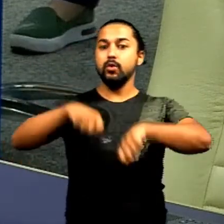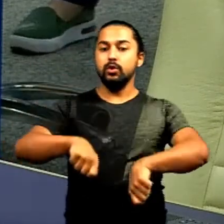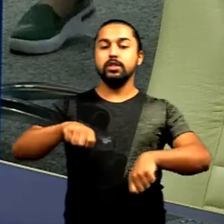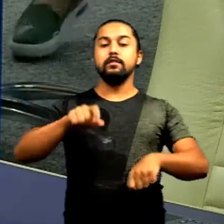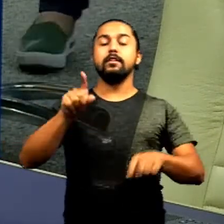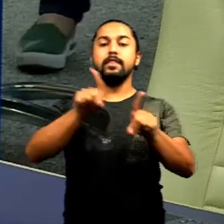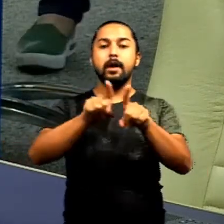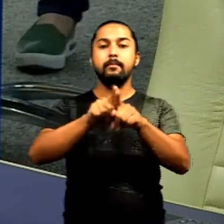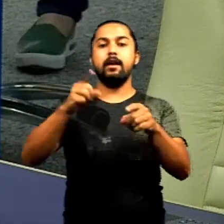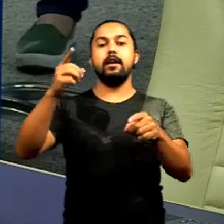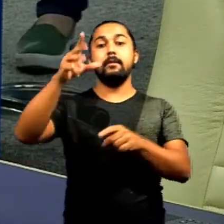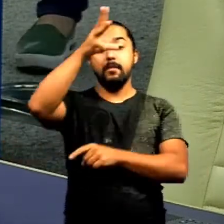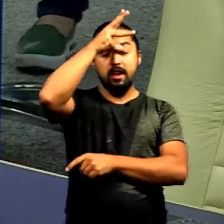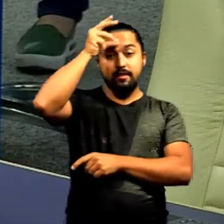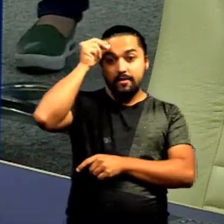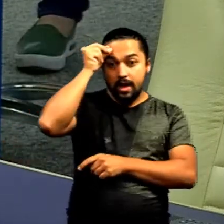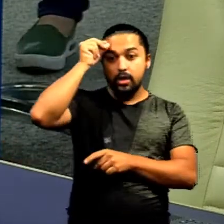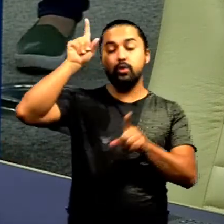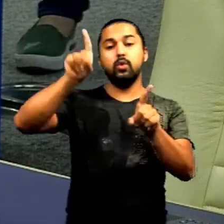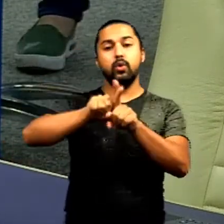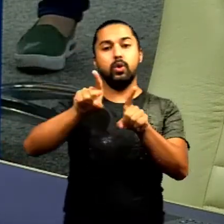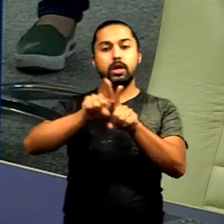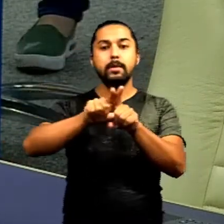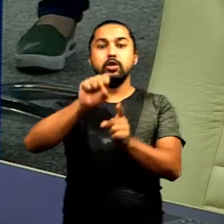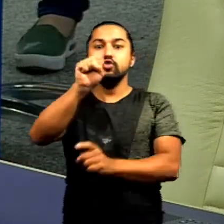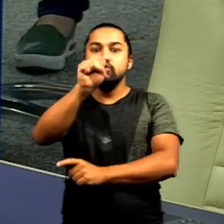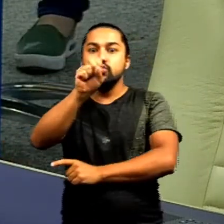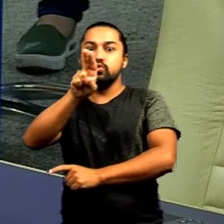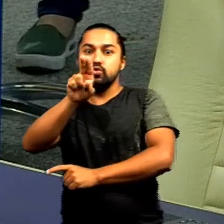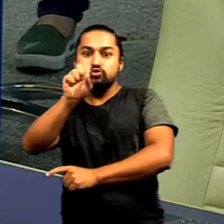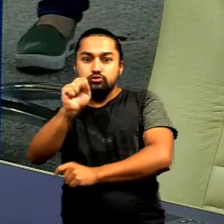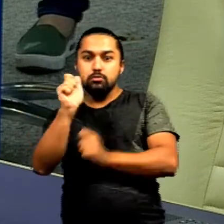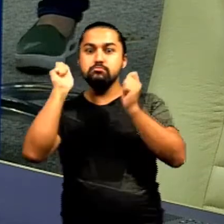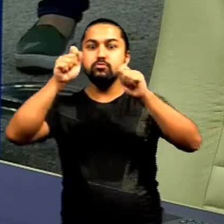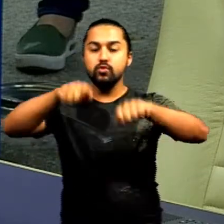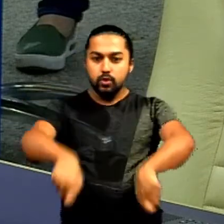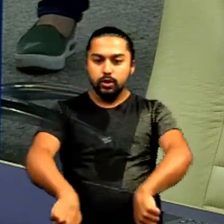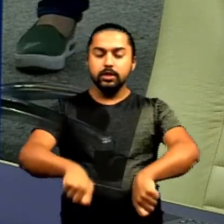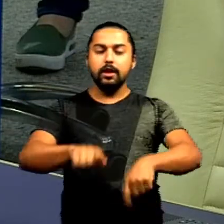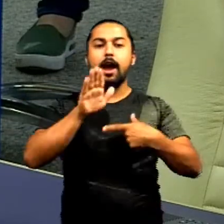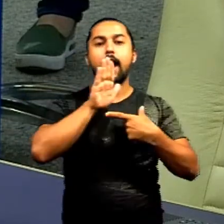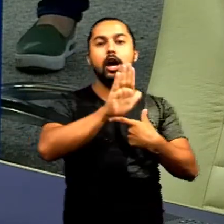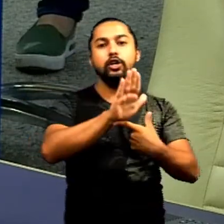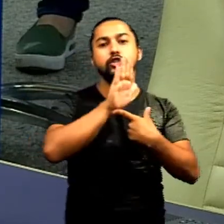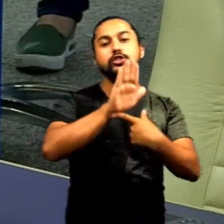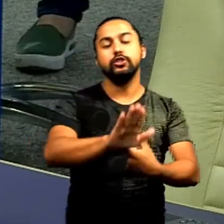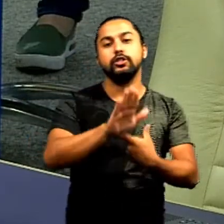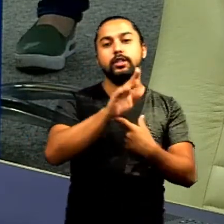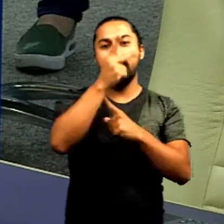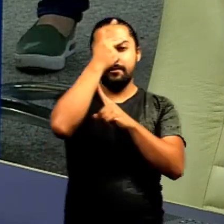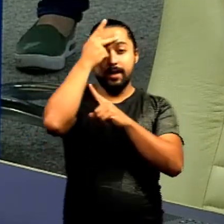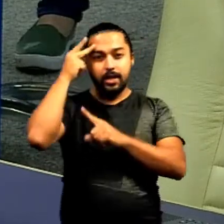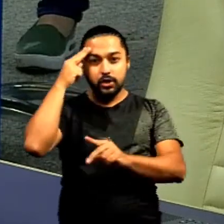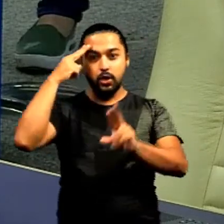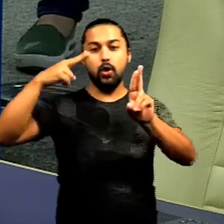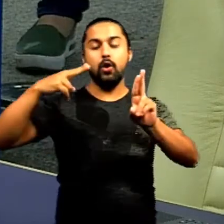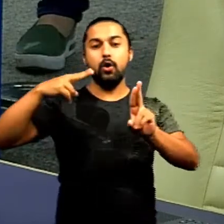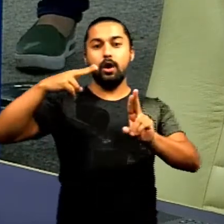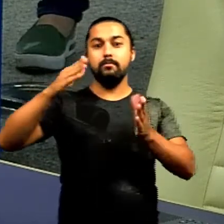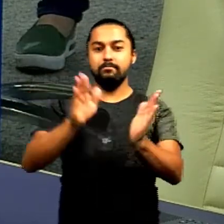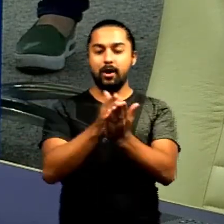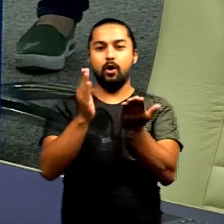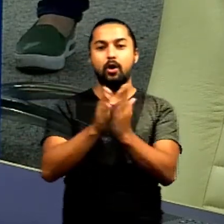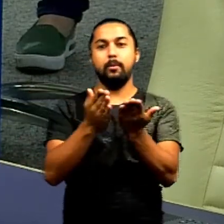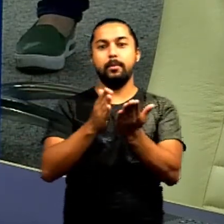mas que a Prefeitura de Goiânia através do nosso SUS vai conseguir levar para os mais pobres um tratamento de ponta um tratamento